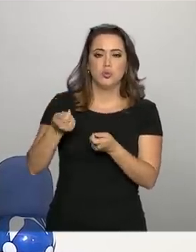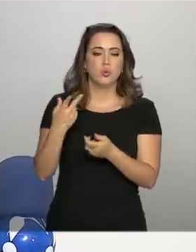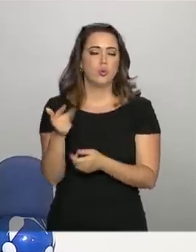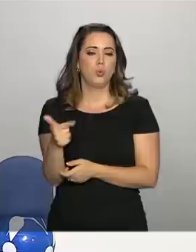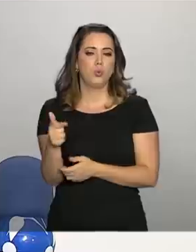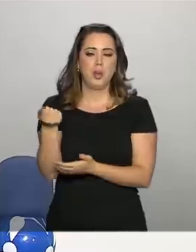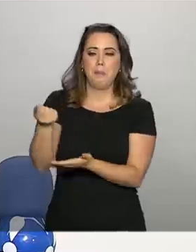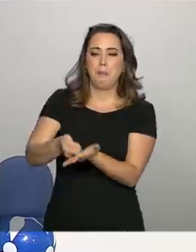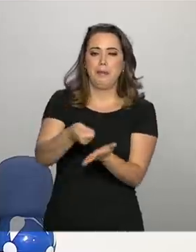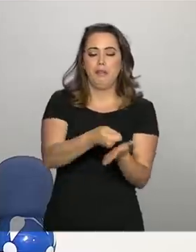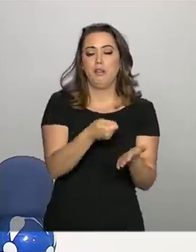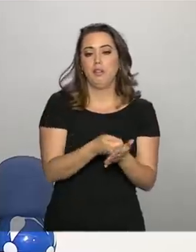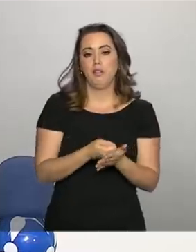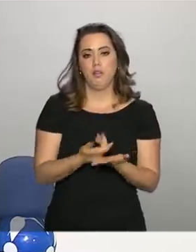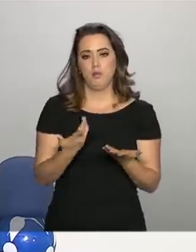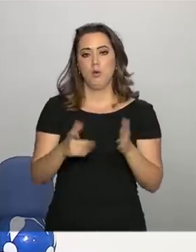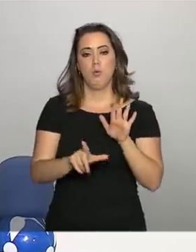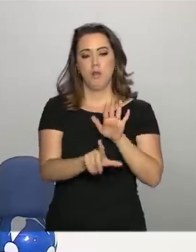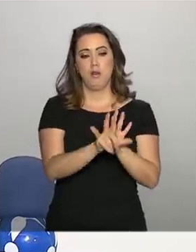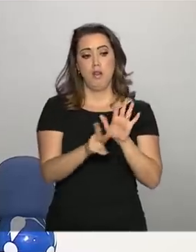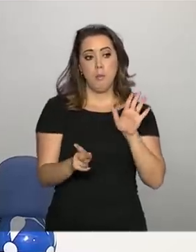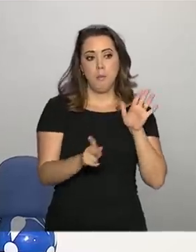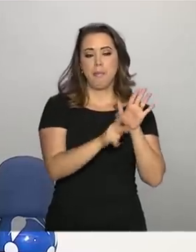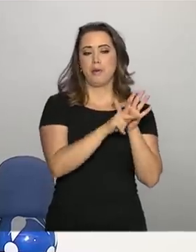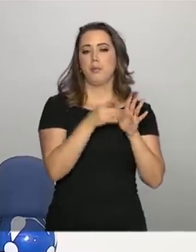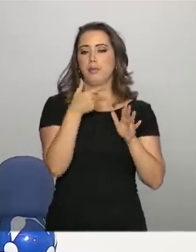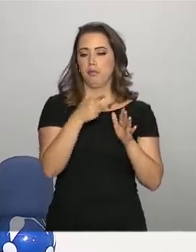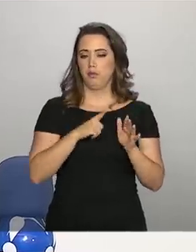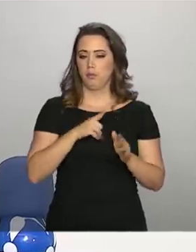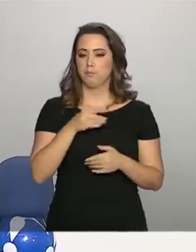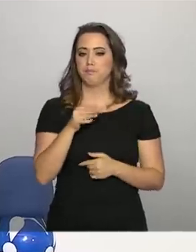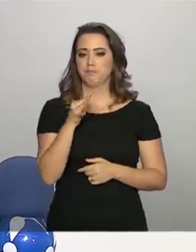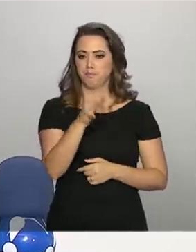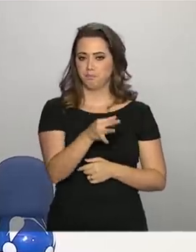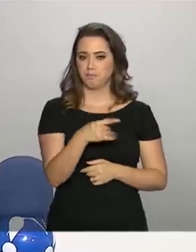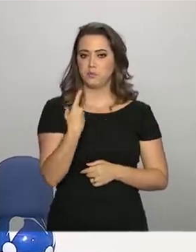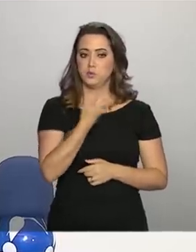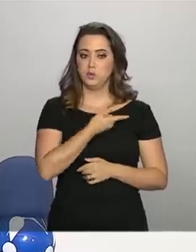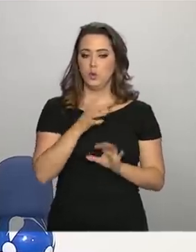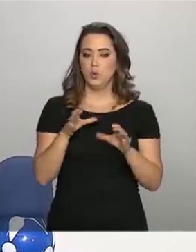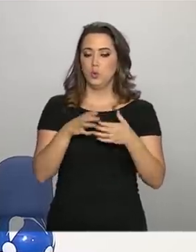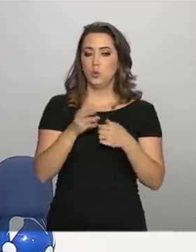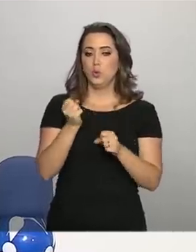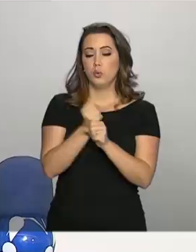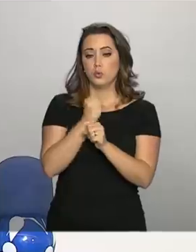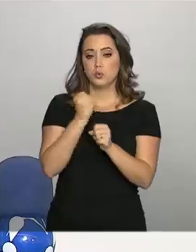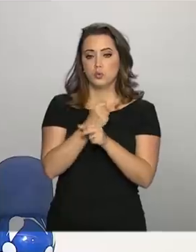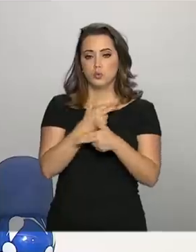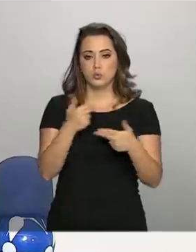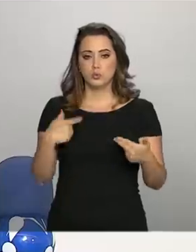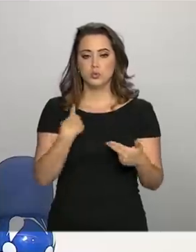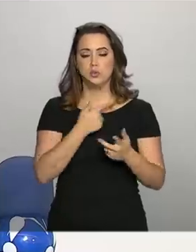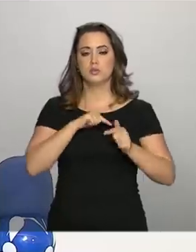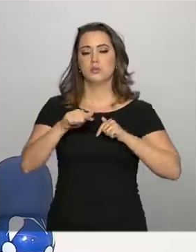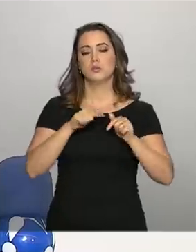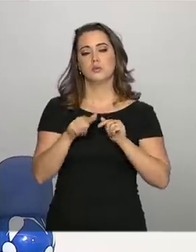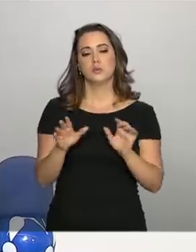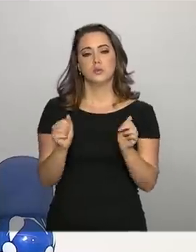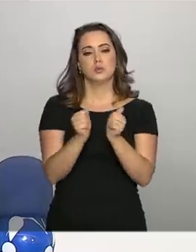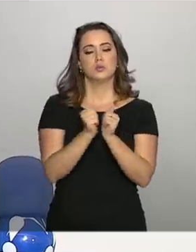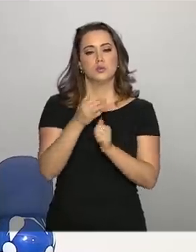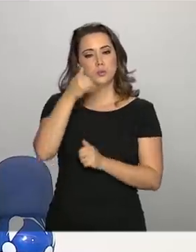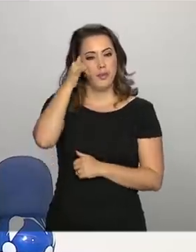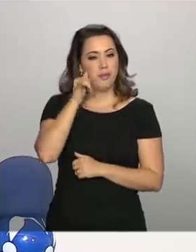Na área de infraestrutura, trabalharemos para acabar com os gargalos logísticos que